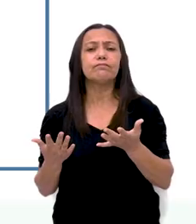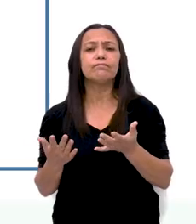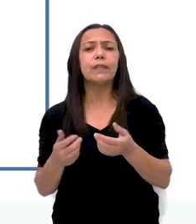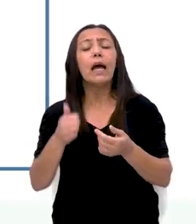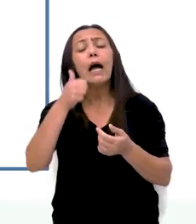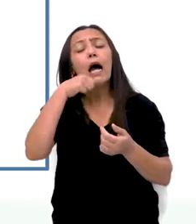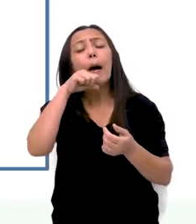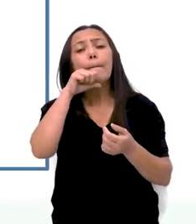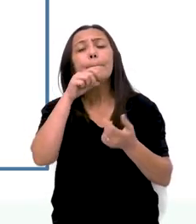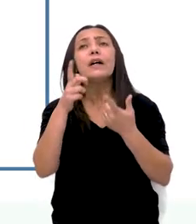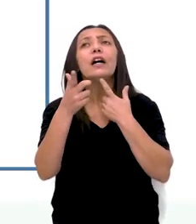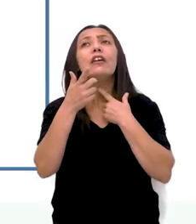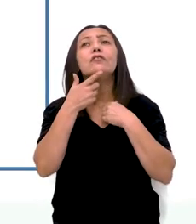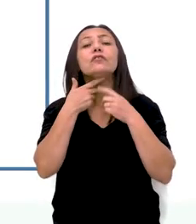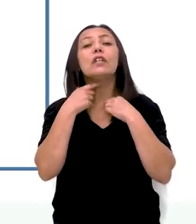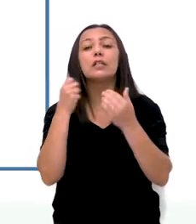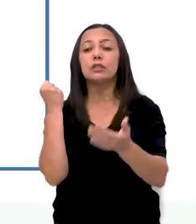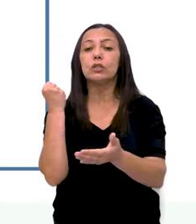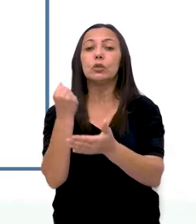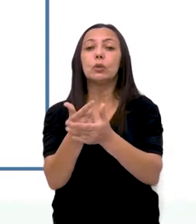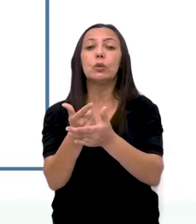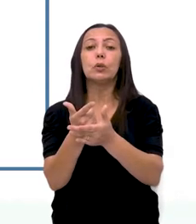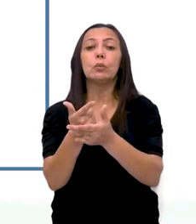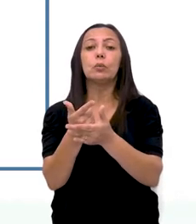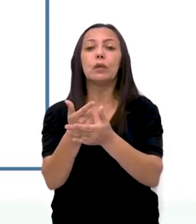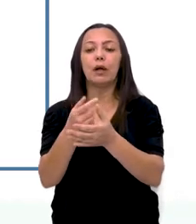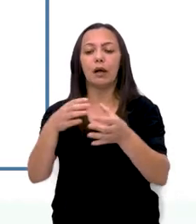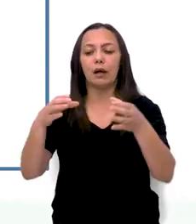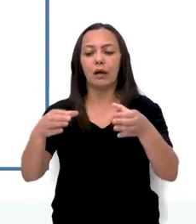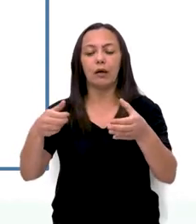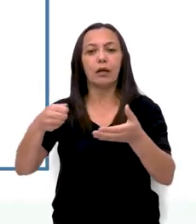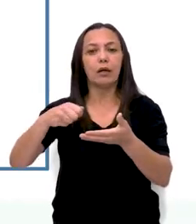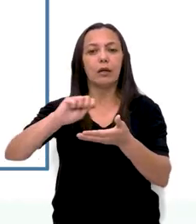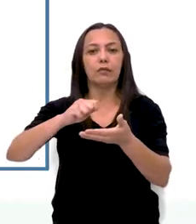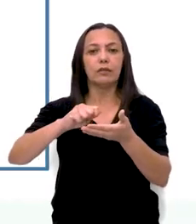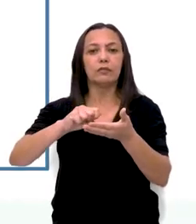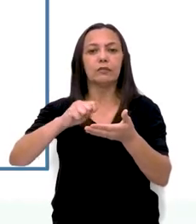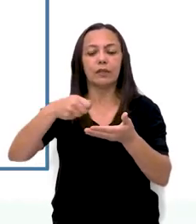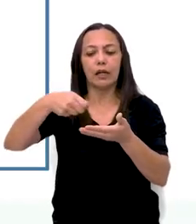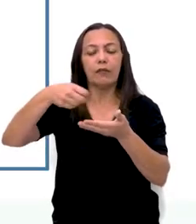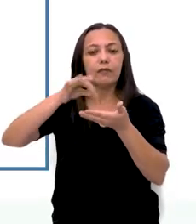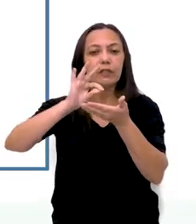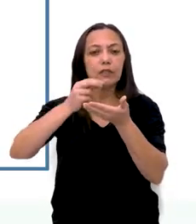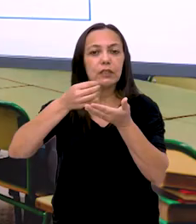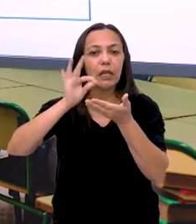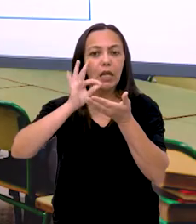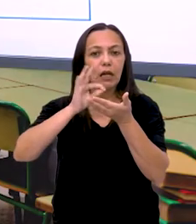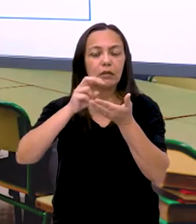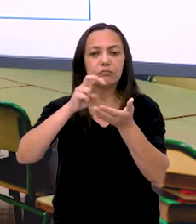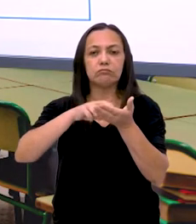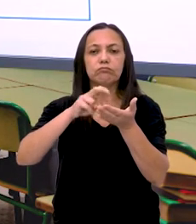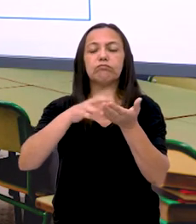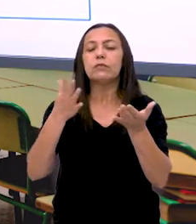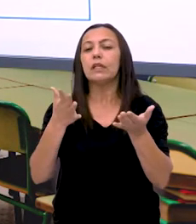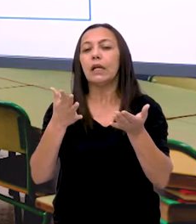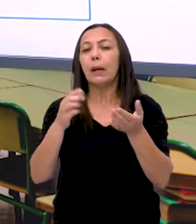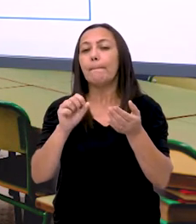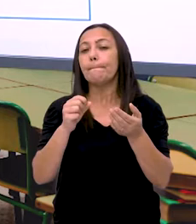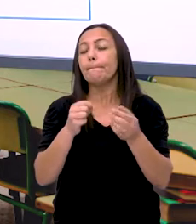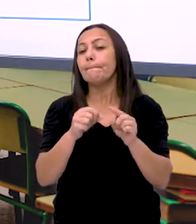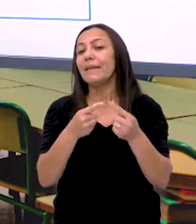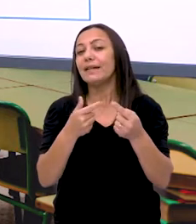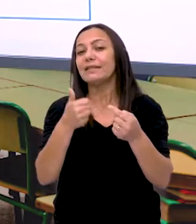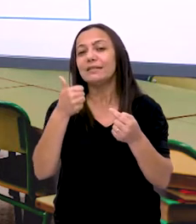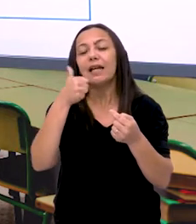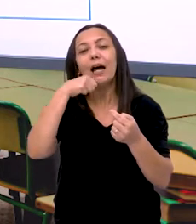Ela quer comprar uma cafeteira. Que custa cento e sessenta. E ela tem cento e